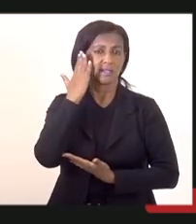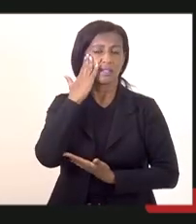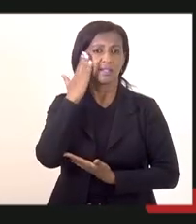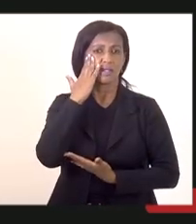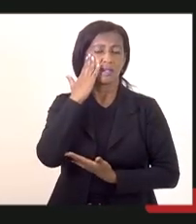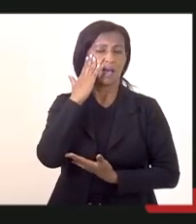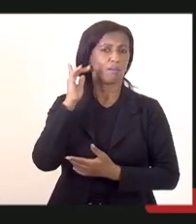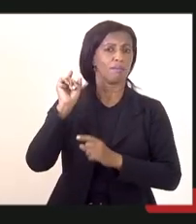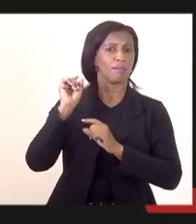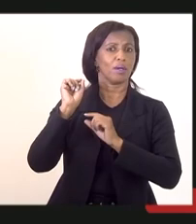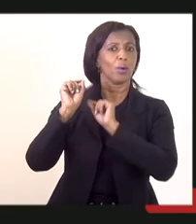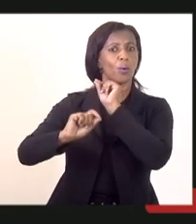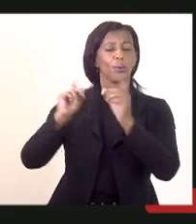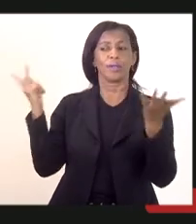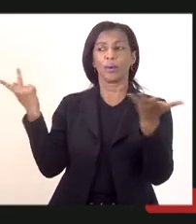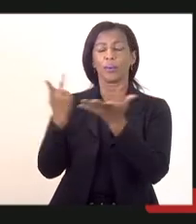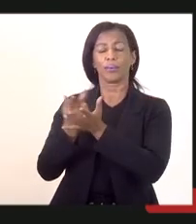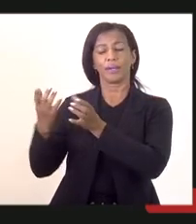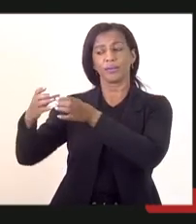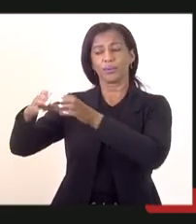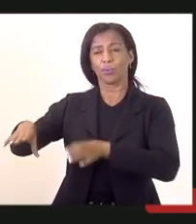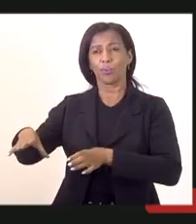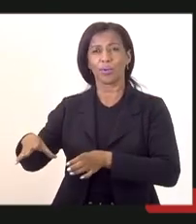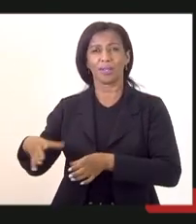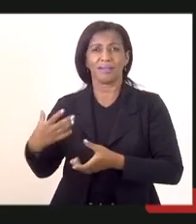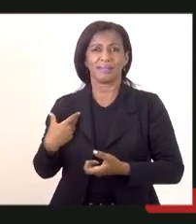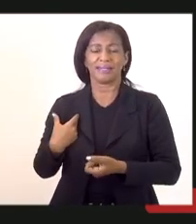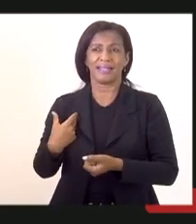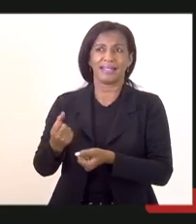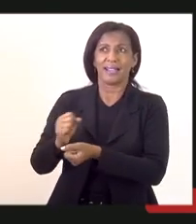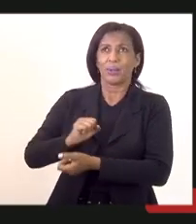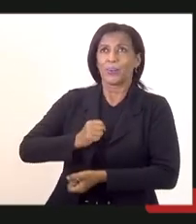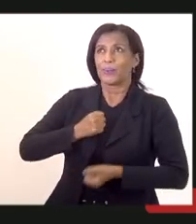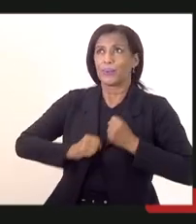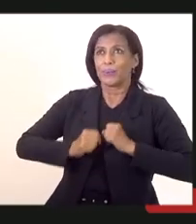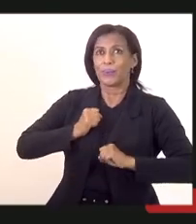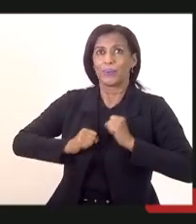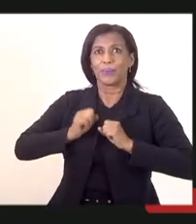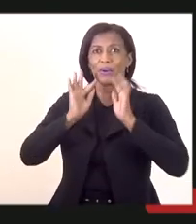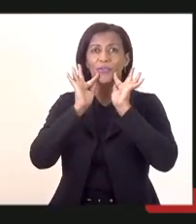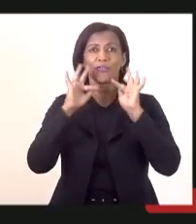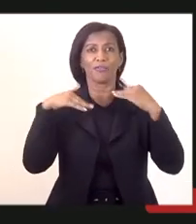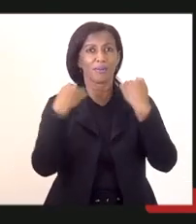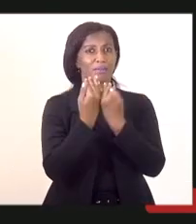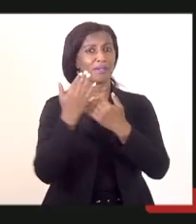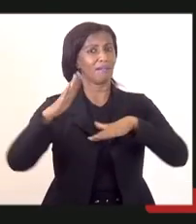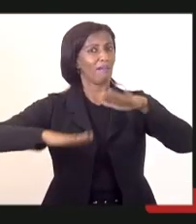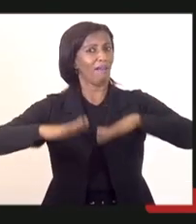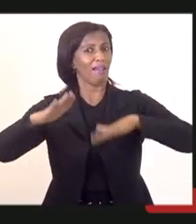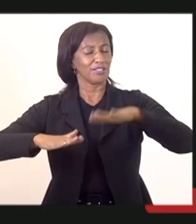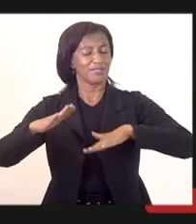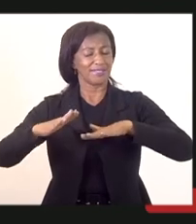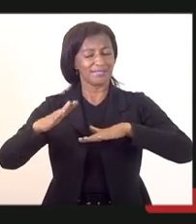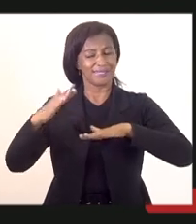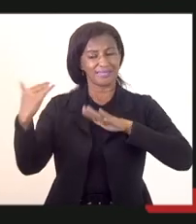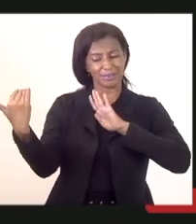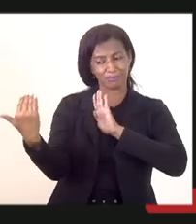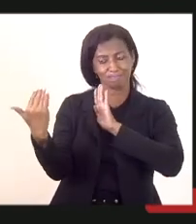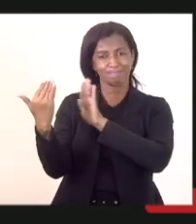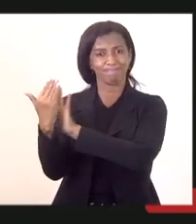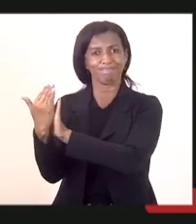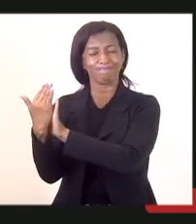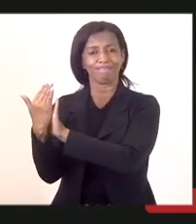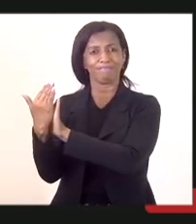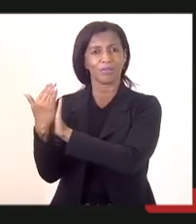gente passa no concurso, que é toda aquela expectativa com a nossa família e tudo mais, e muitas das vezes a gente se depara com a